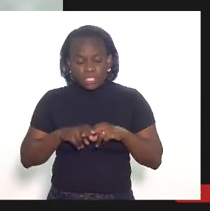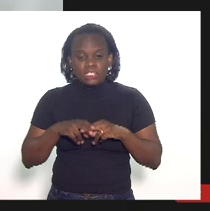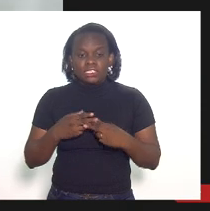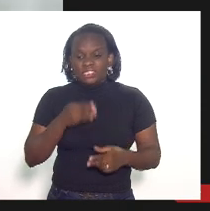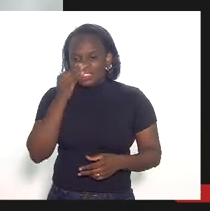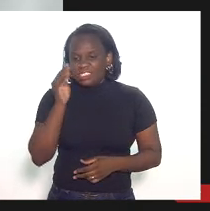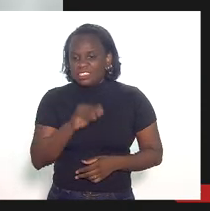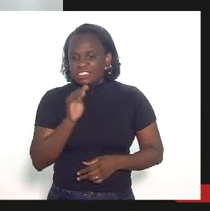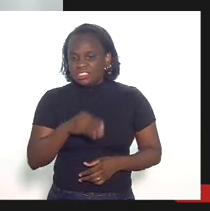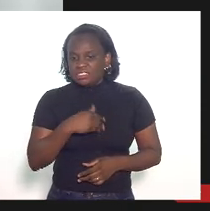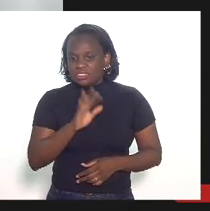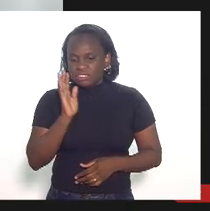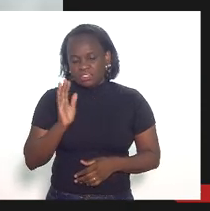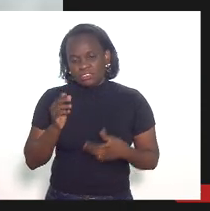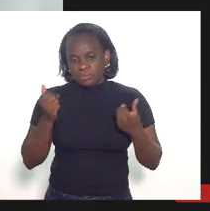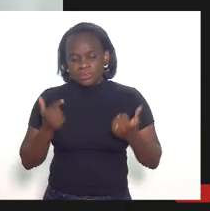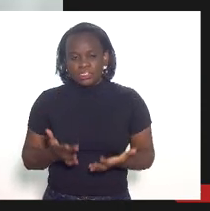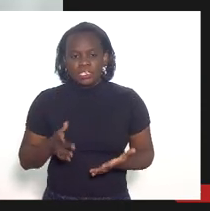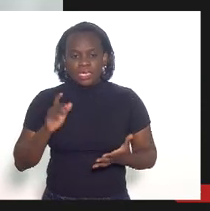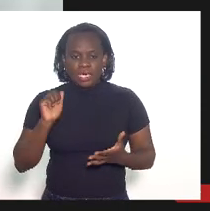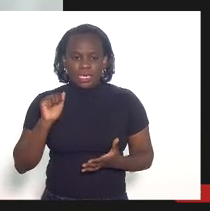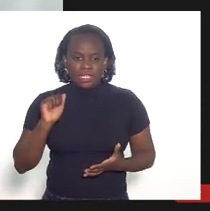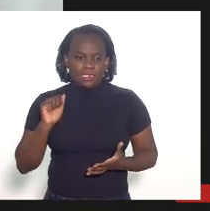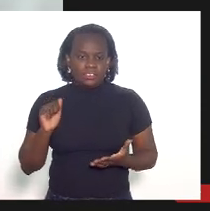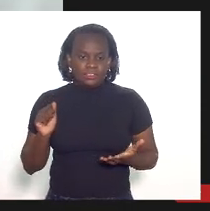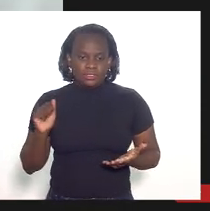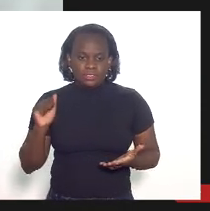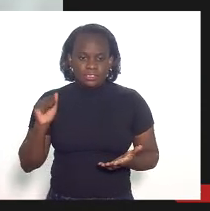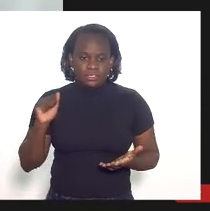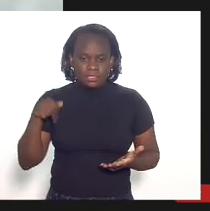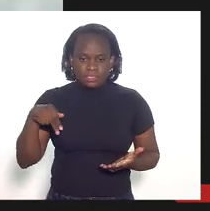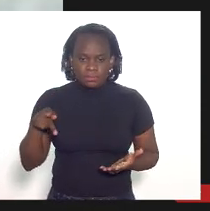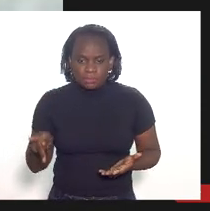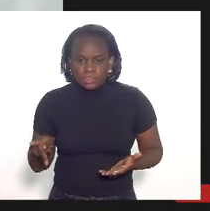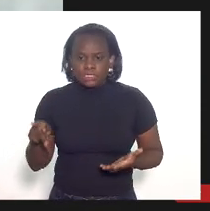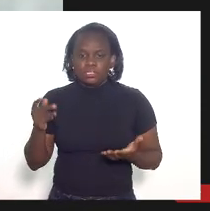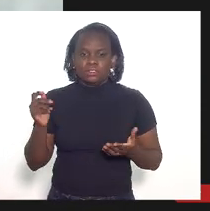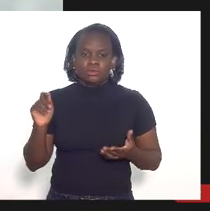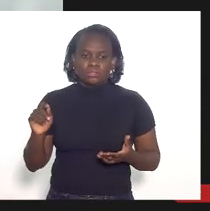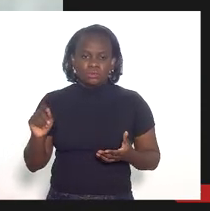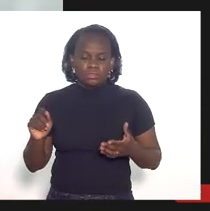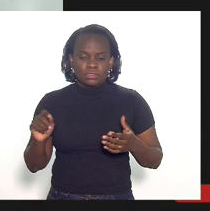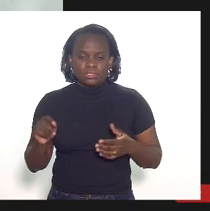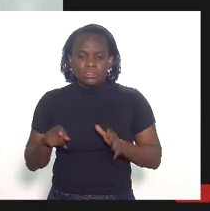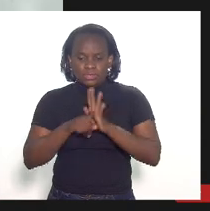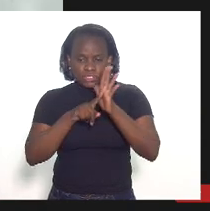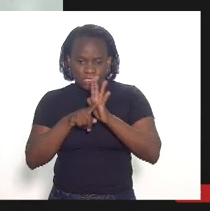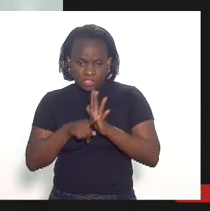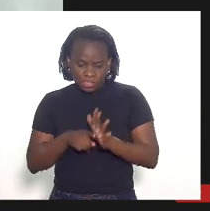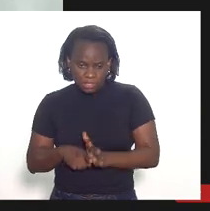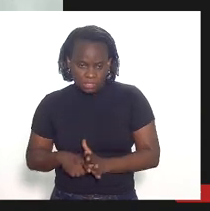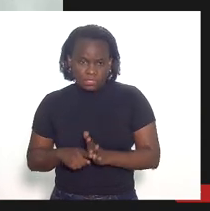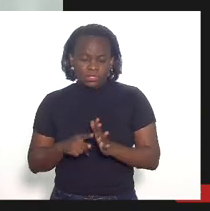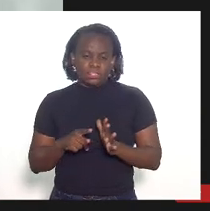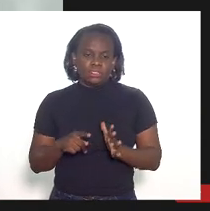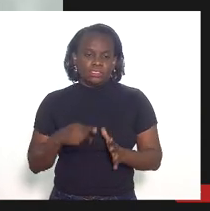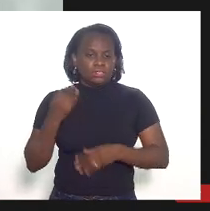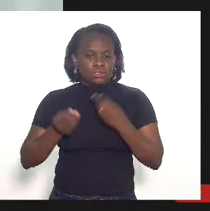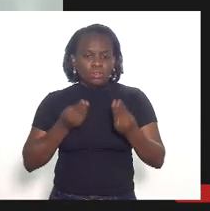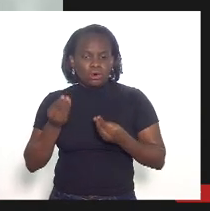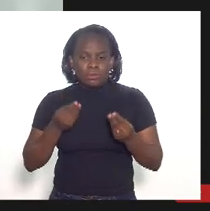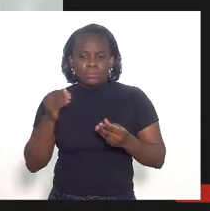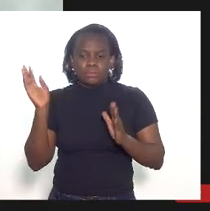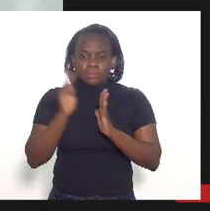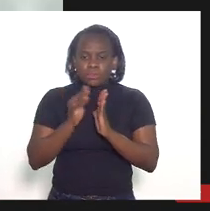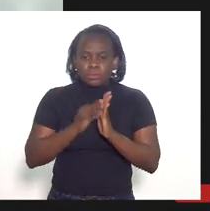desinteresse para dizer o mínimo da ANP de fiscalizar como que são